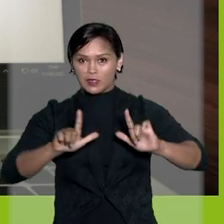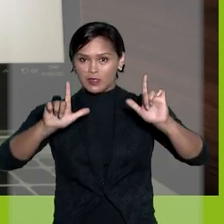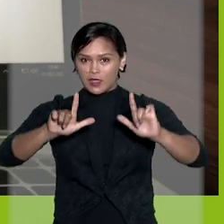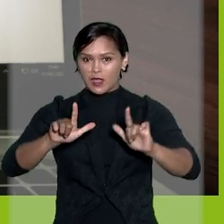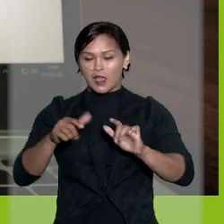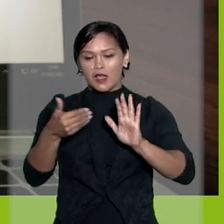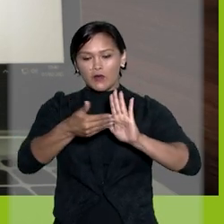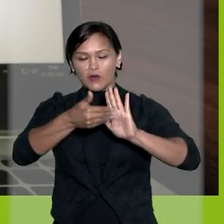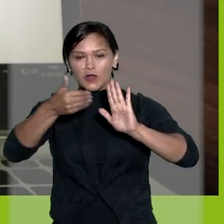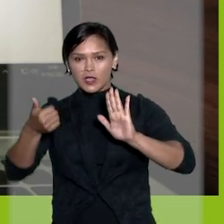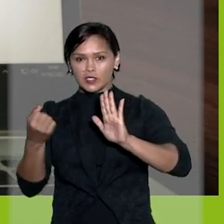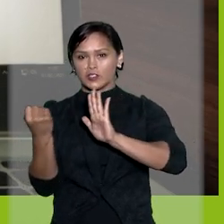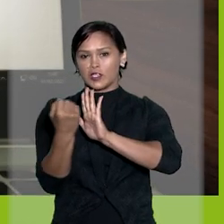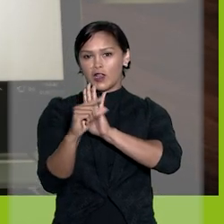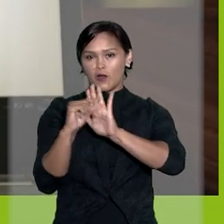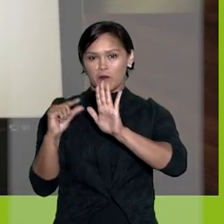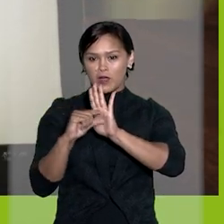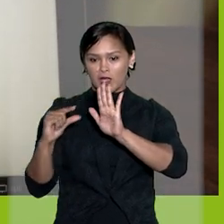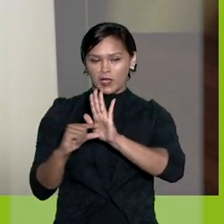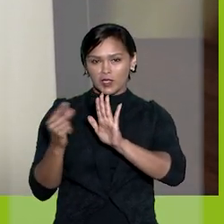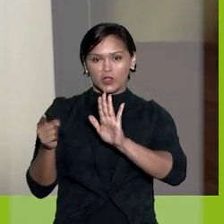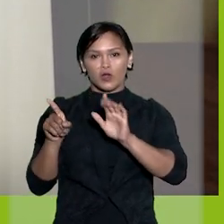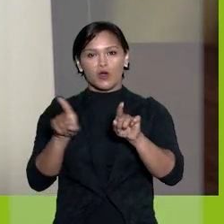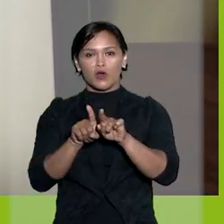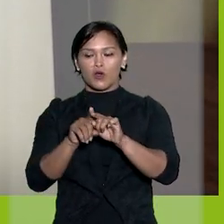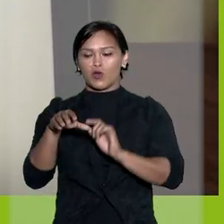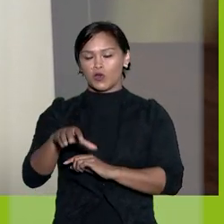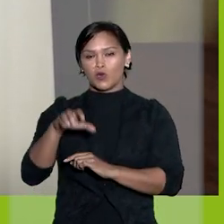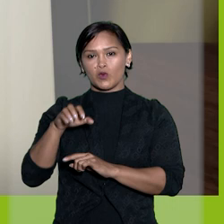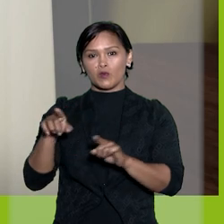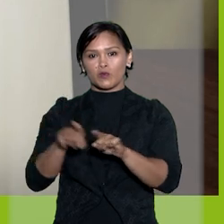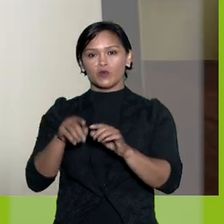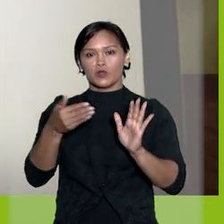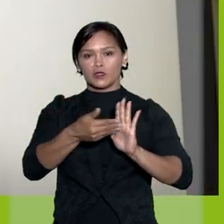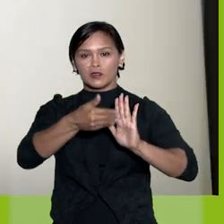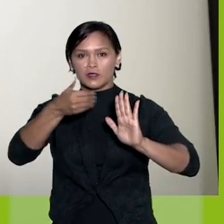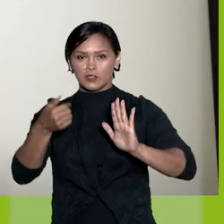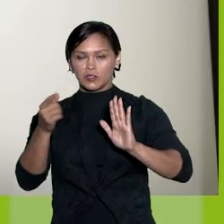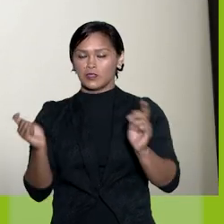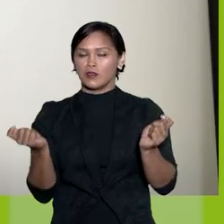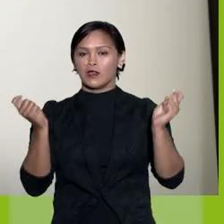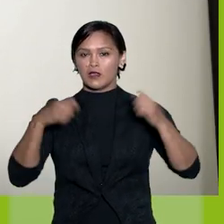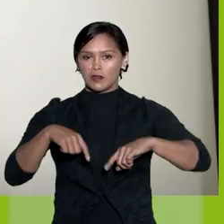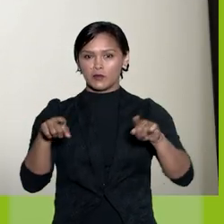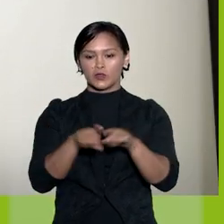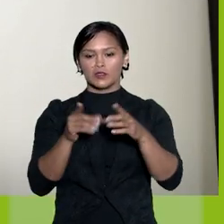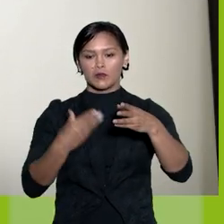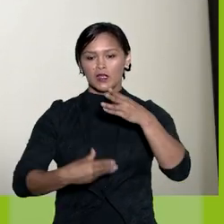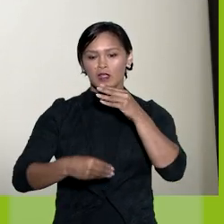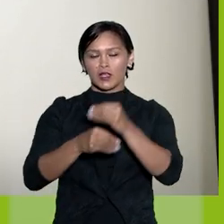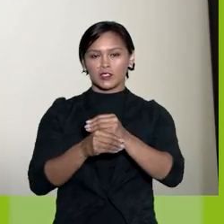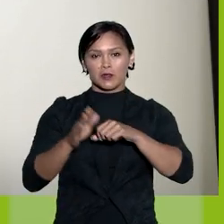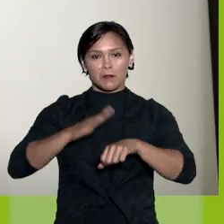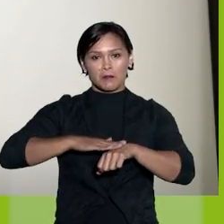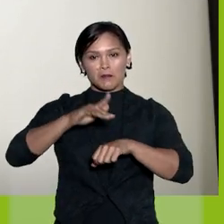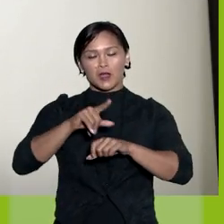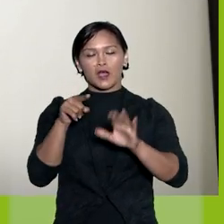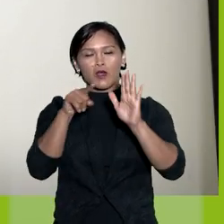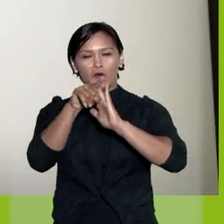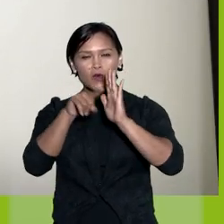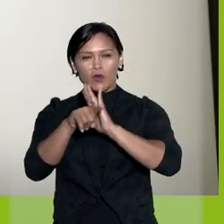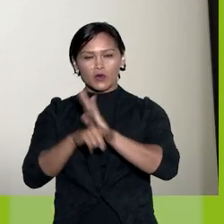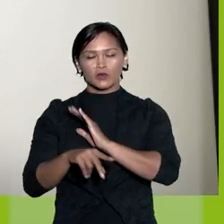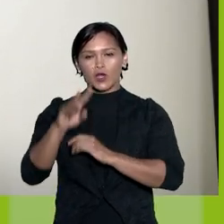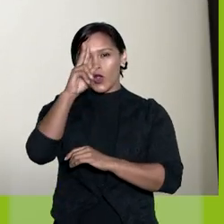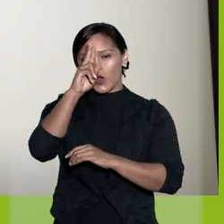Nesta tela, além de remover o marcador por meio do ícone ou do botão Remover, é possível adicionar